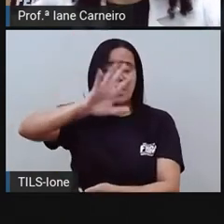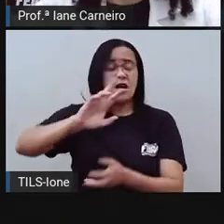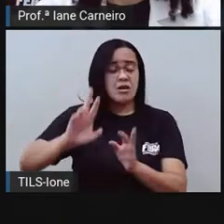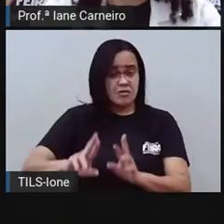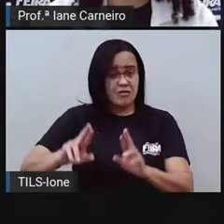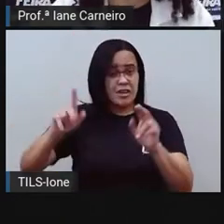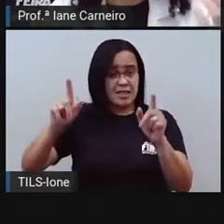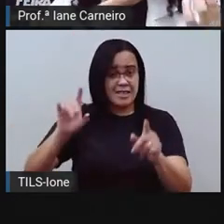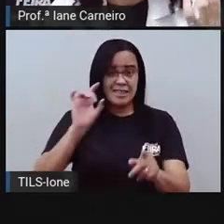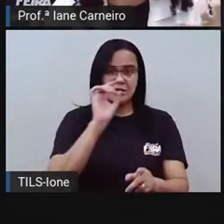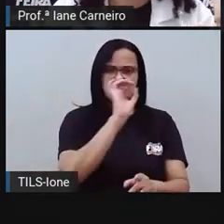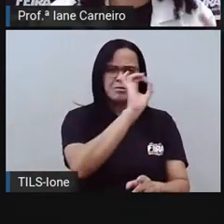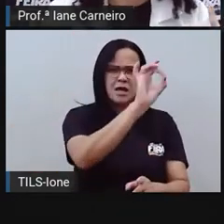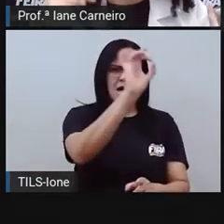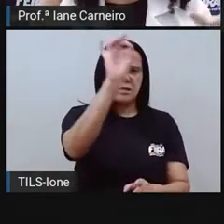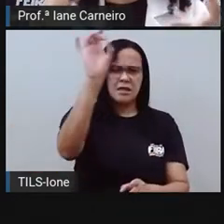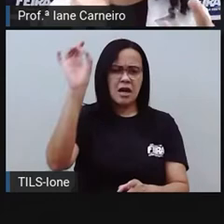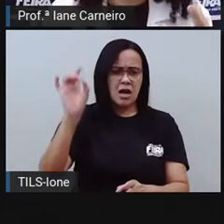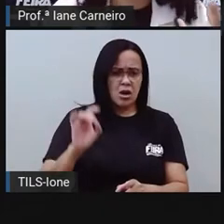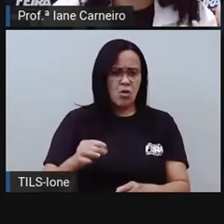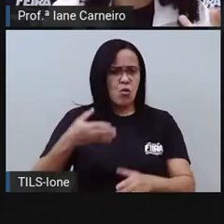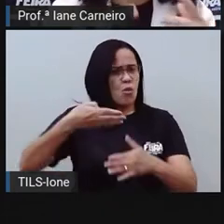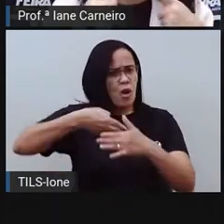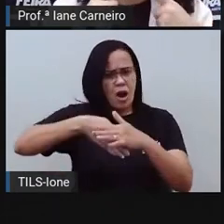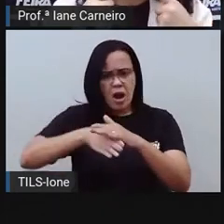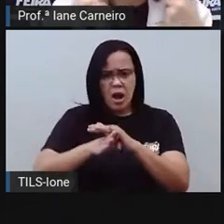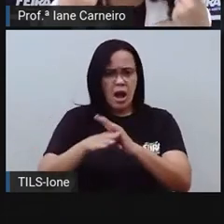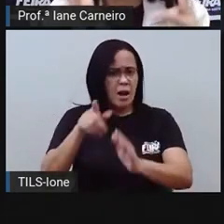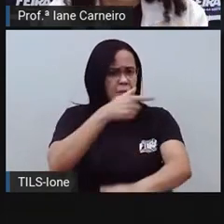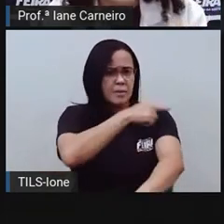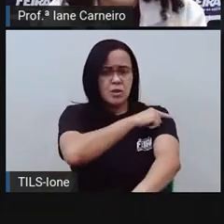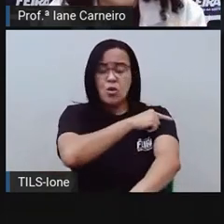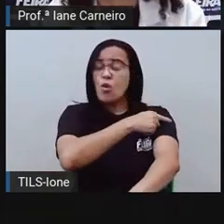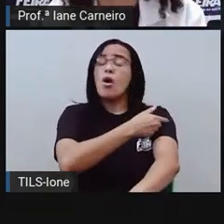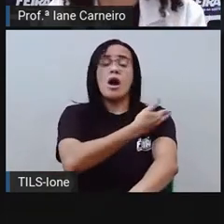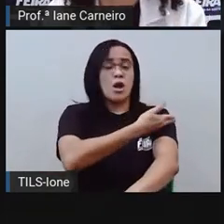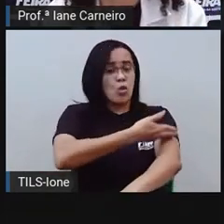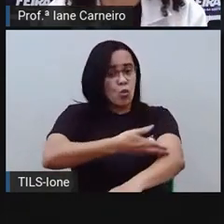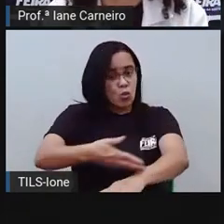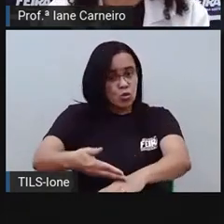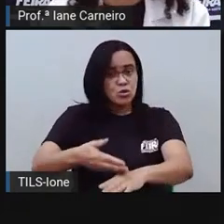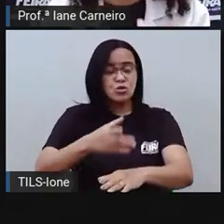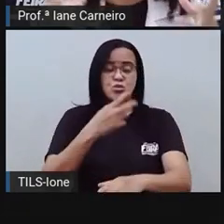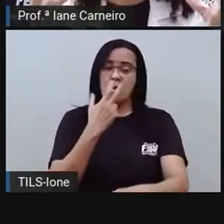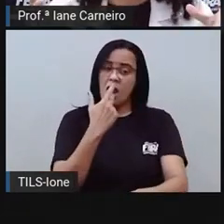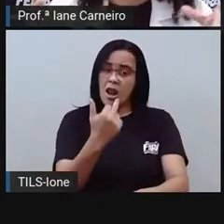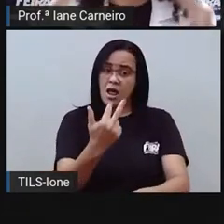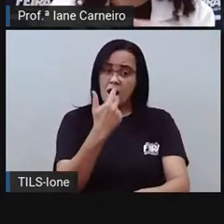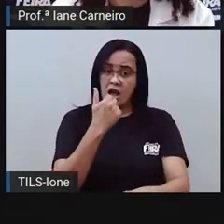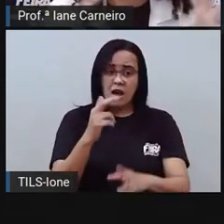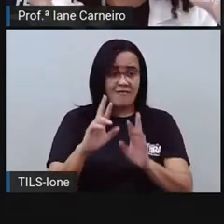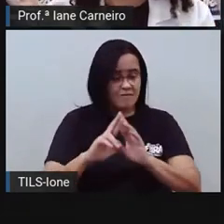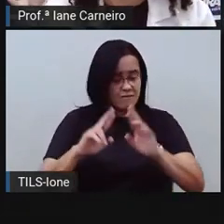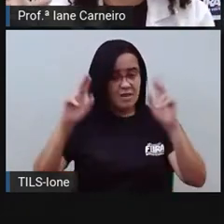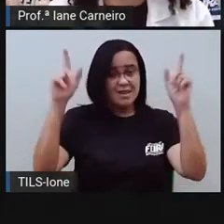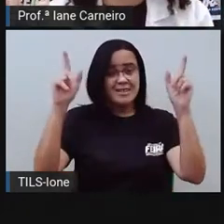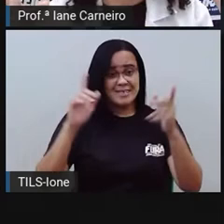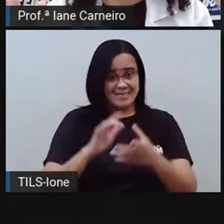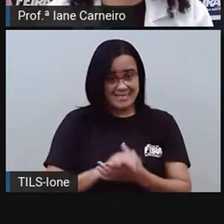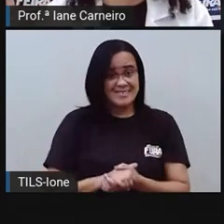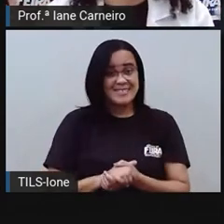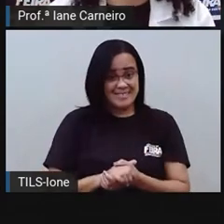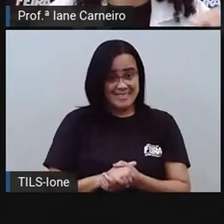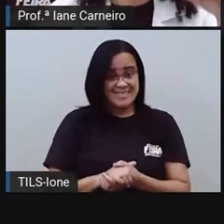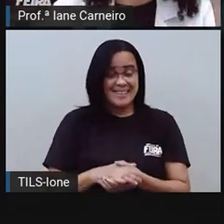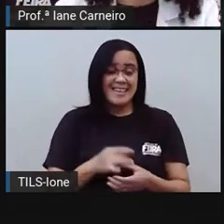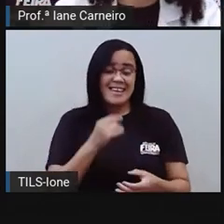vão ter hábitos, costumes, línguas diferentes. Então, por exemplo, a gente está aqui na América do